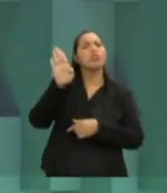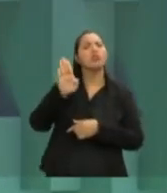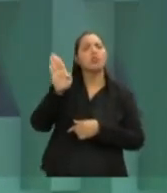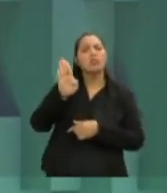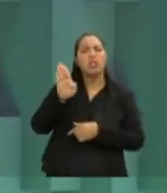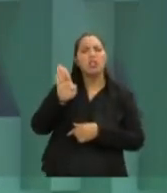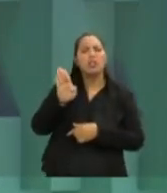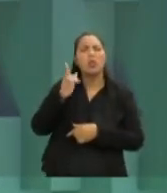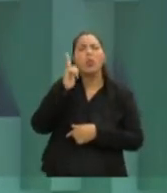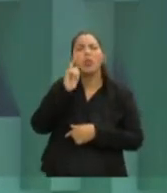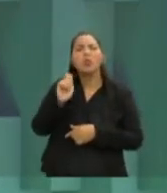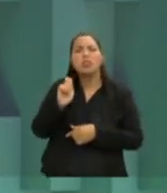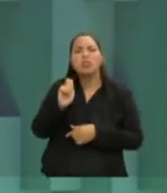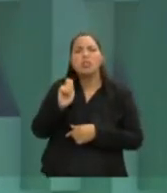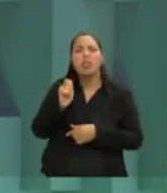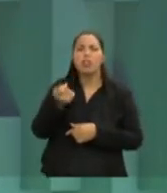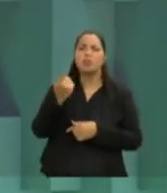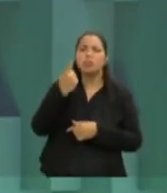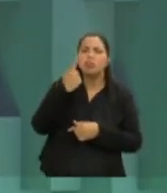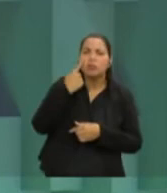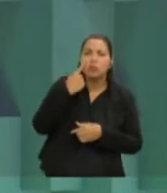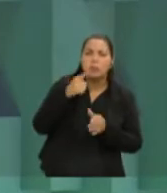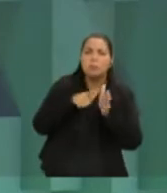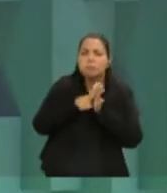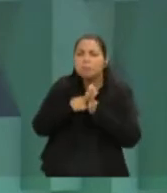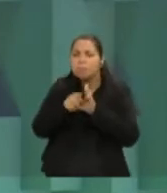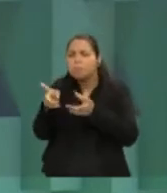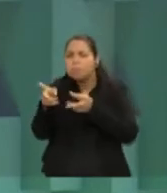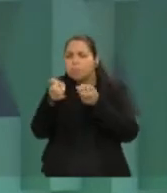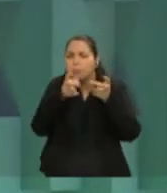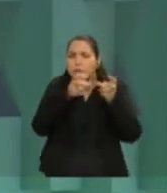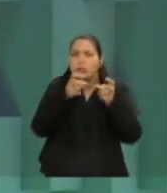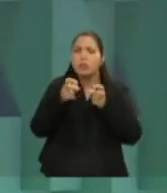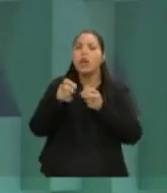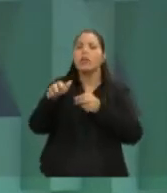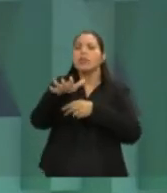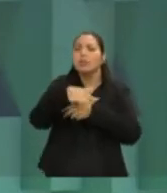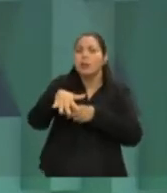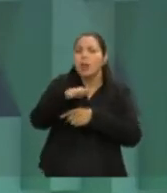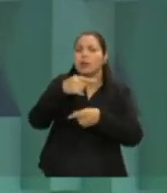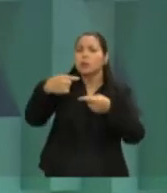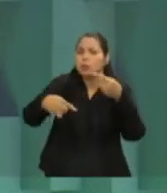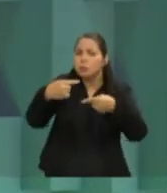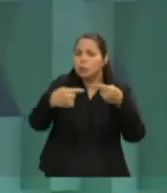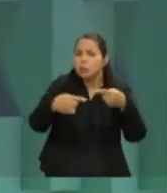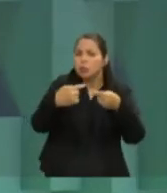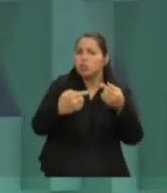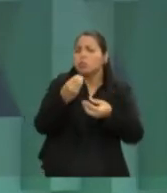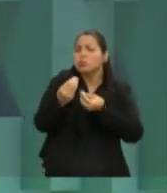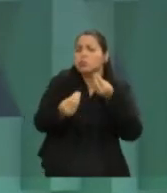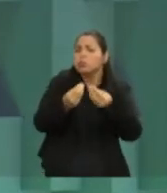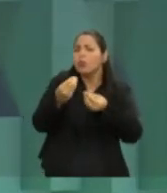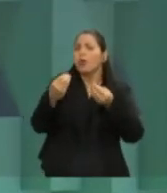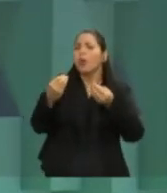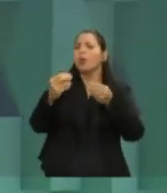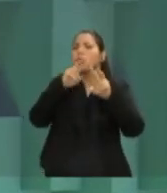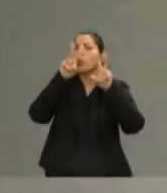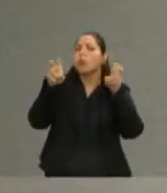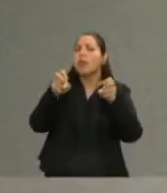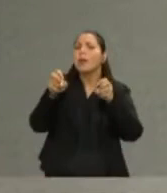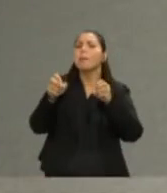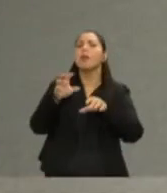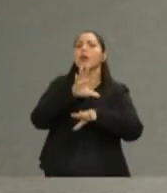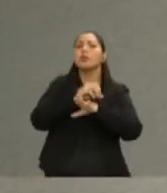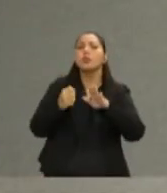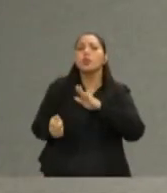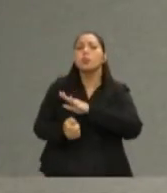este tema na administração pública, de forma geral, na vida política, como é que ele trabalha essa questão da corrupção. Um minuto